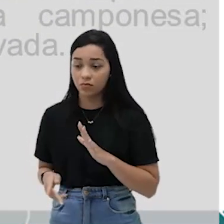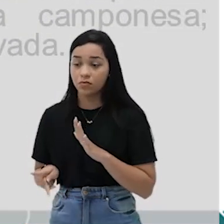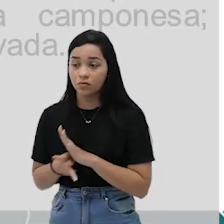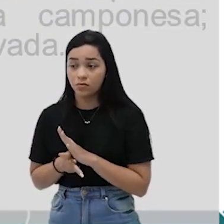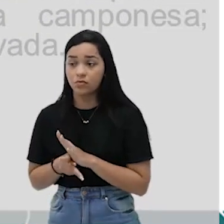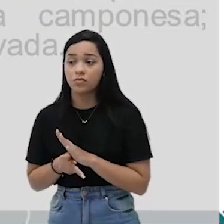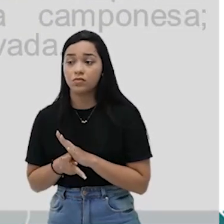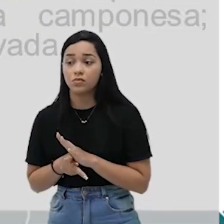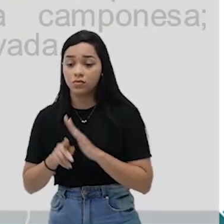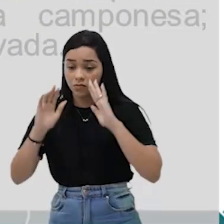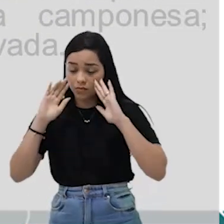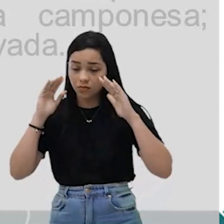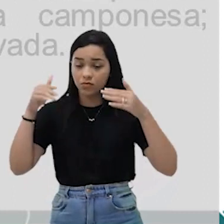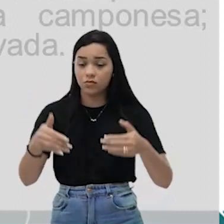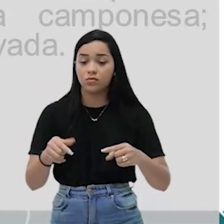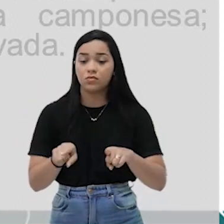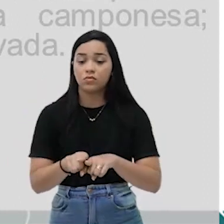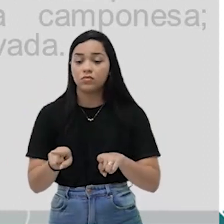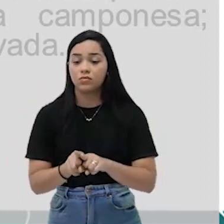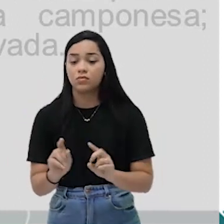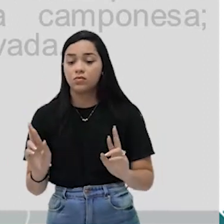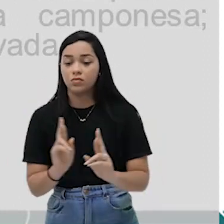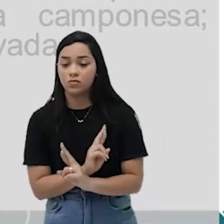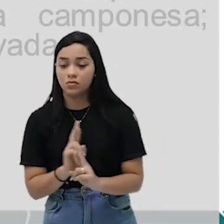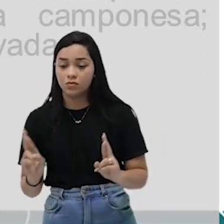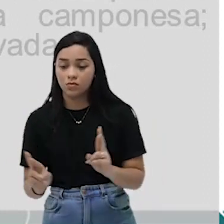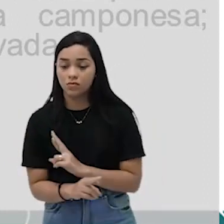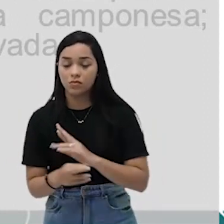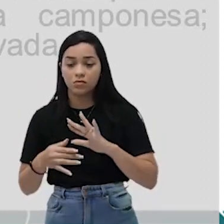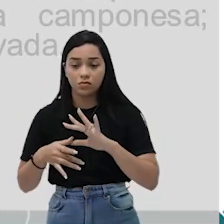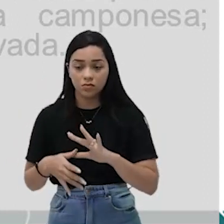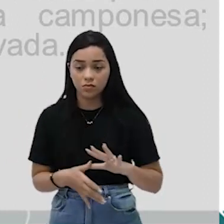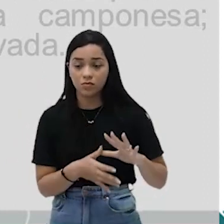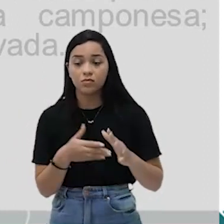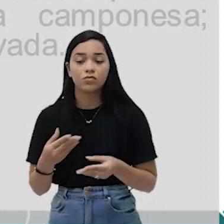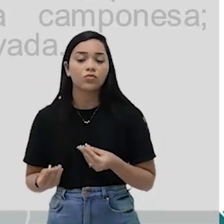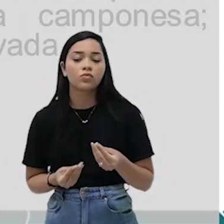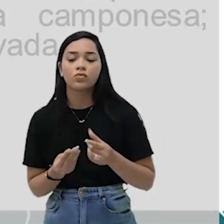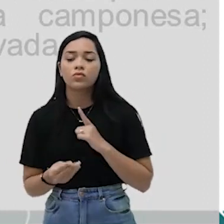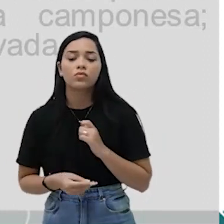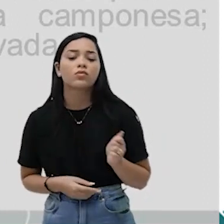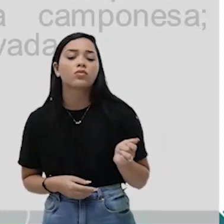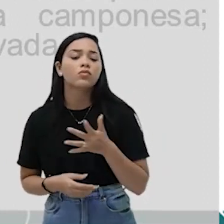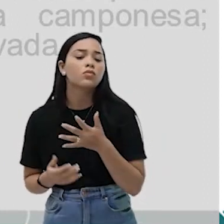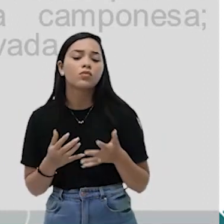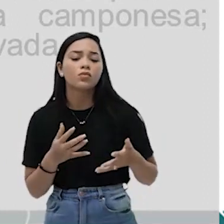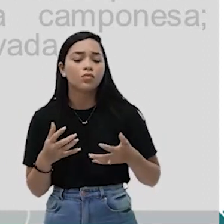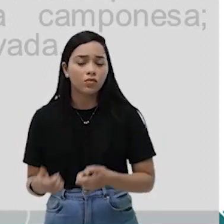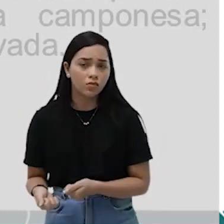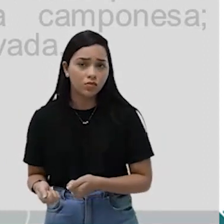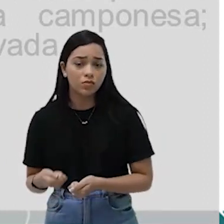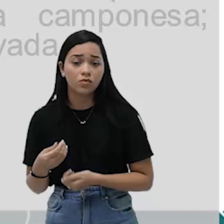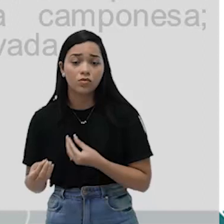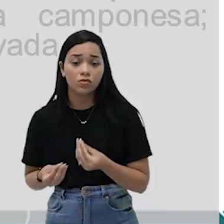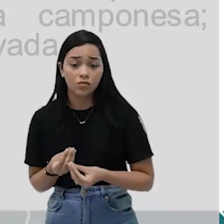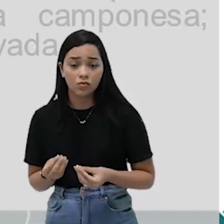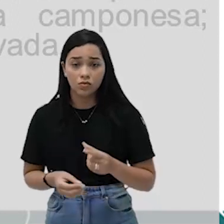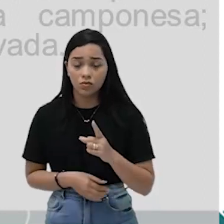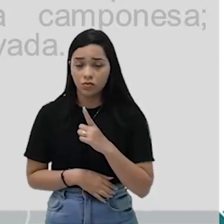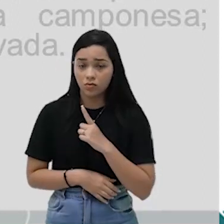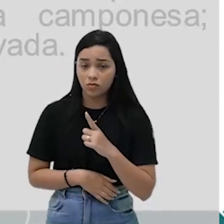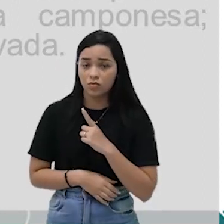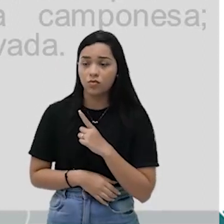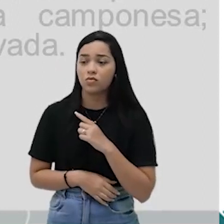forma mais específica em relação à América, como está esse novo mundo, como estava